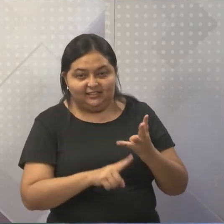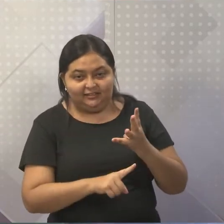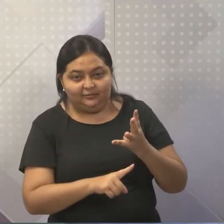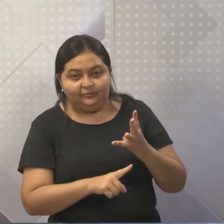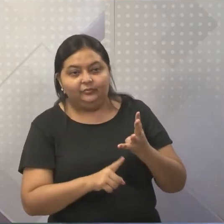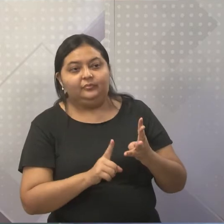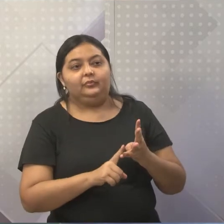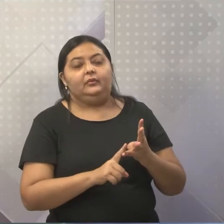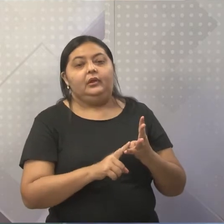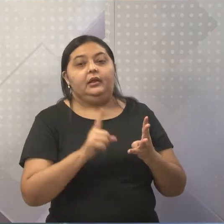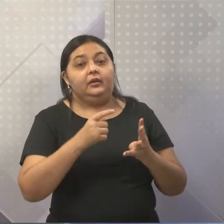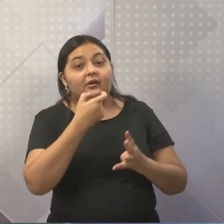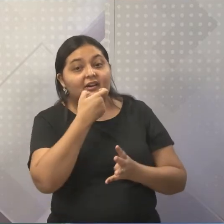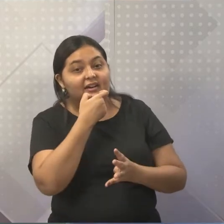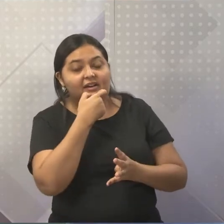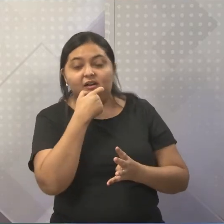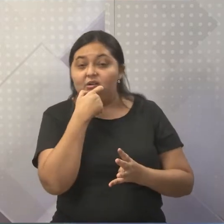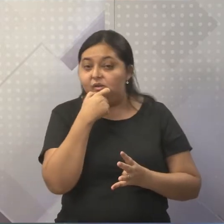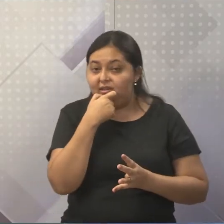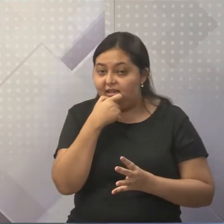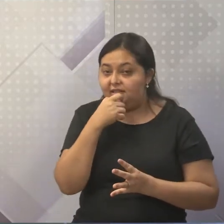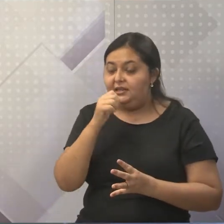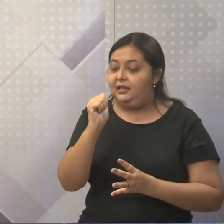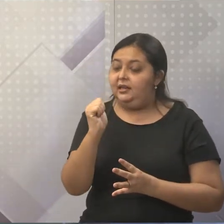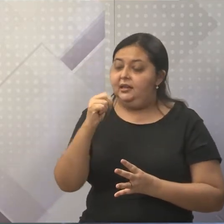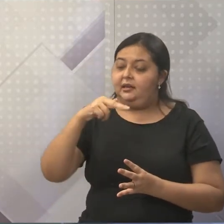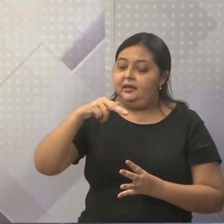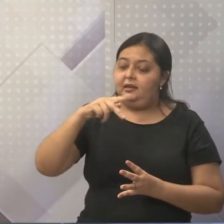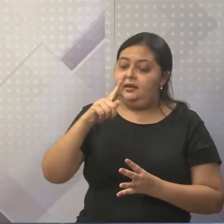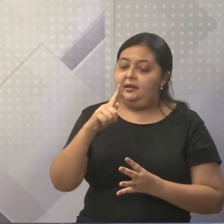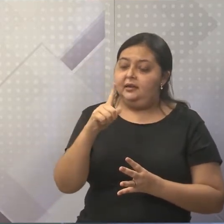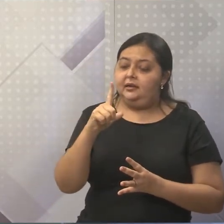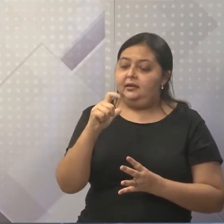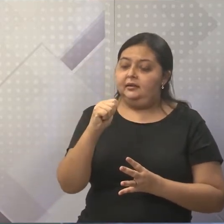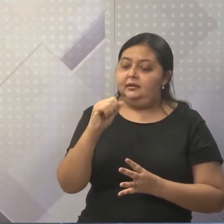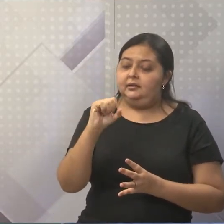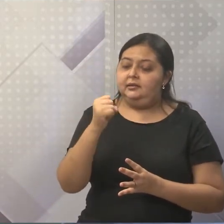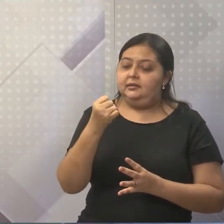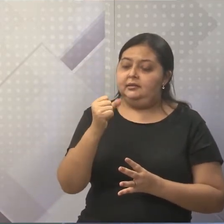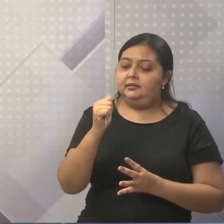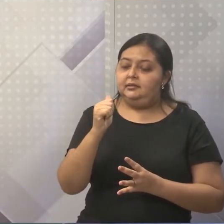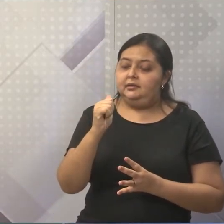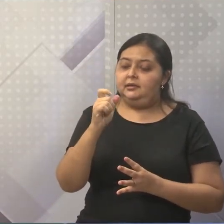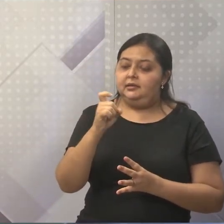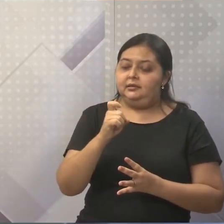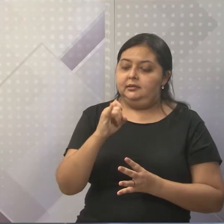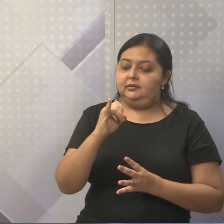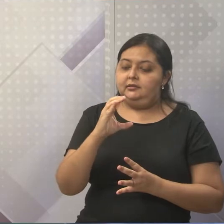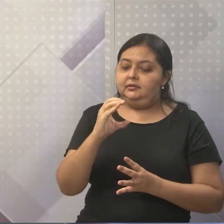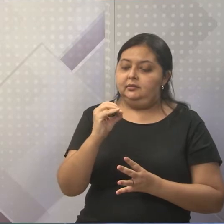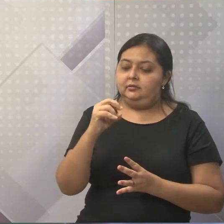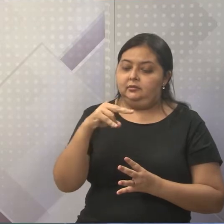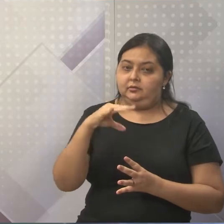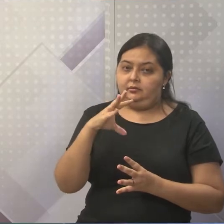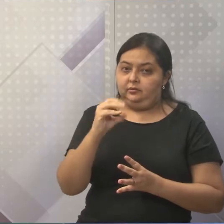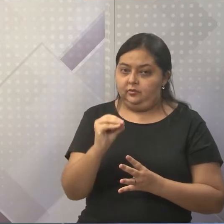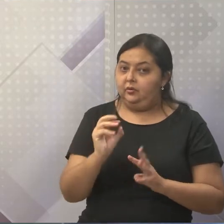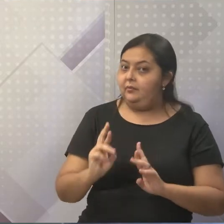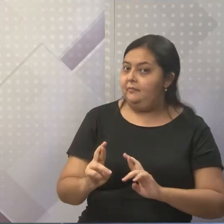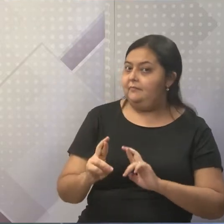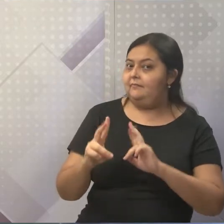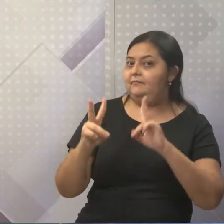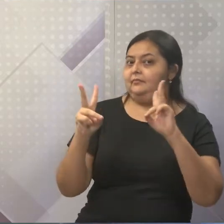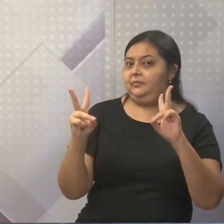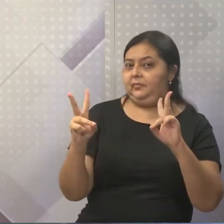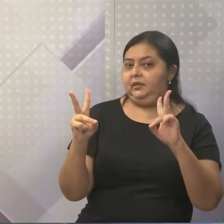-saxônico. Então, o tronco comum já é um pouco mais diferente do espanhol e do português, que são